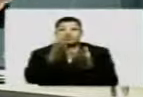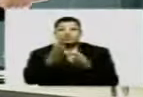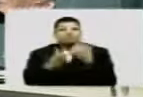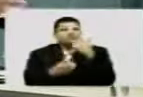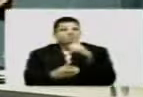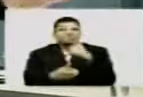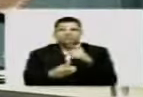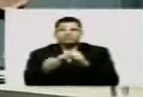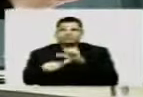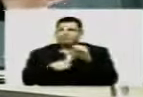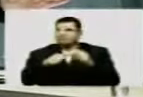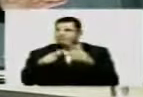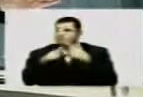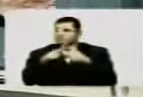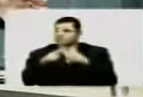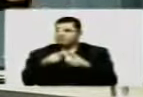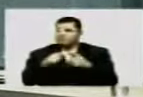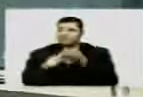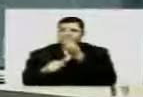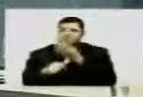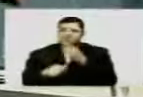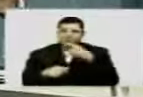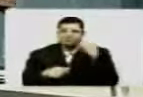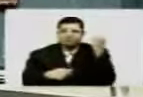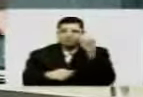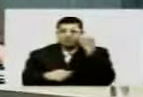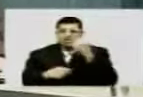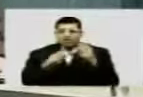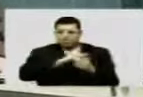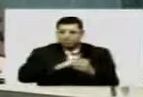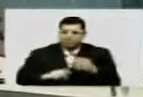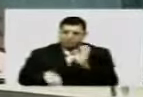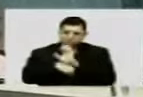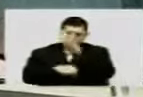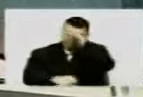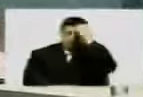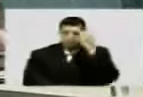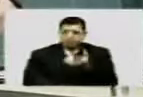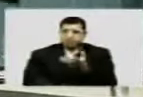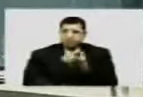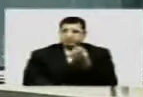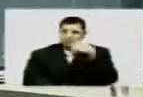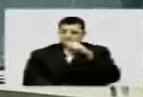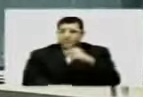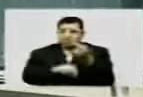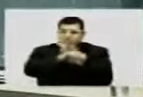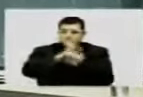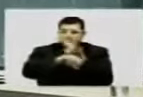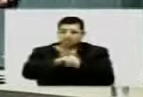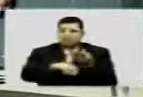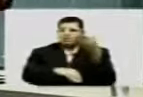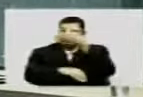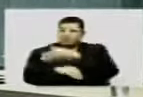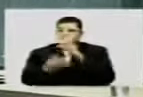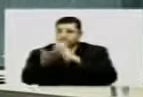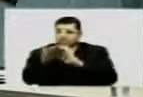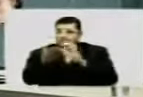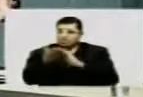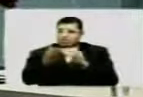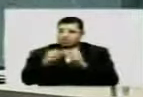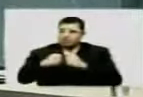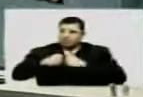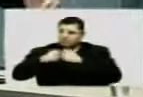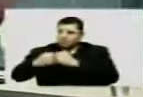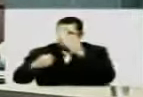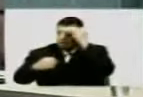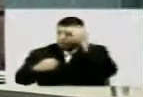que essa não é uma questão de situação de oposição, é algo de interesse do povo do Estado do Amazonas, e vamos buscar fazer uma visita ao secretário,